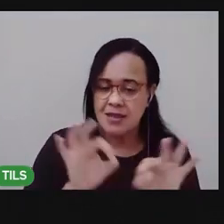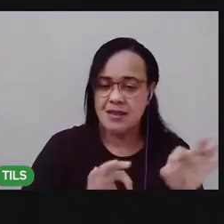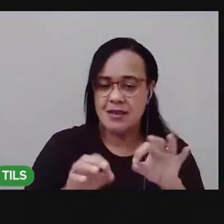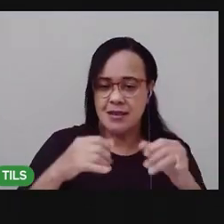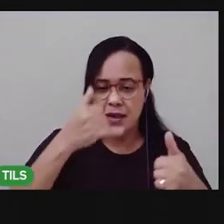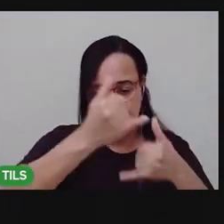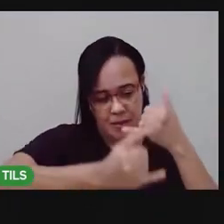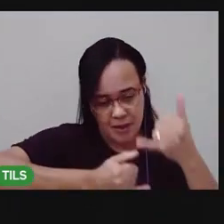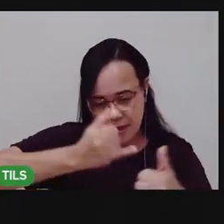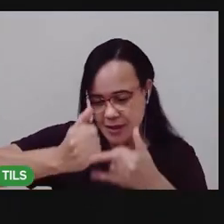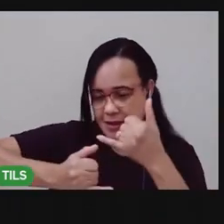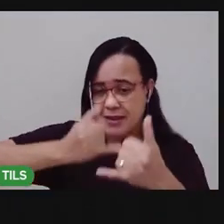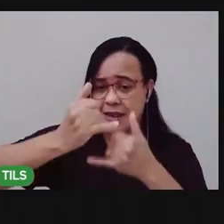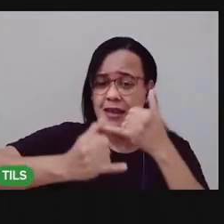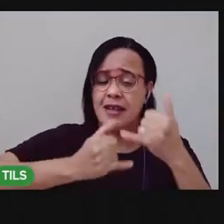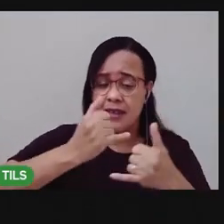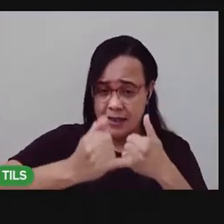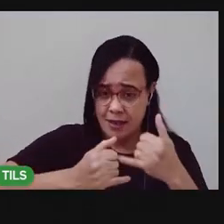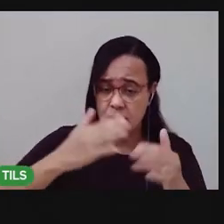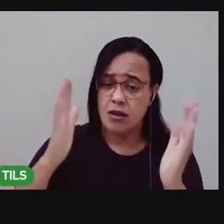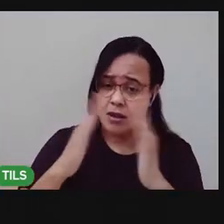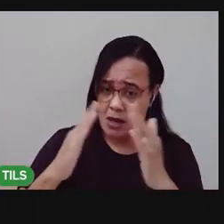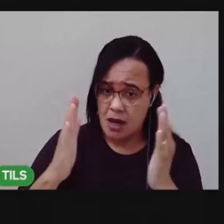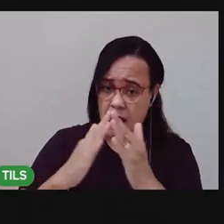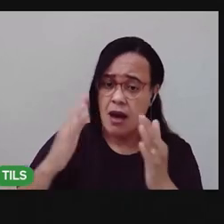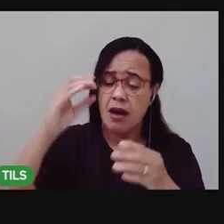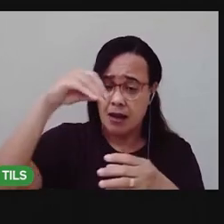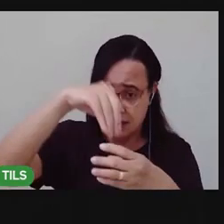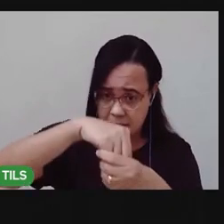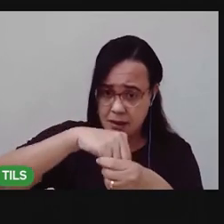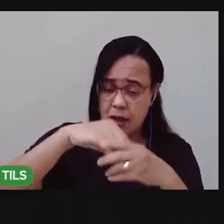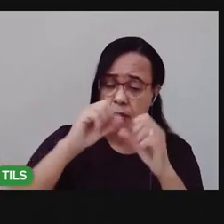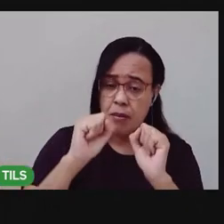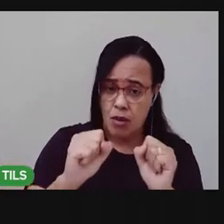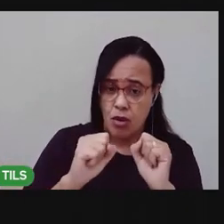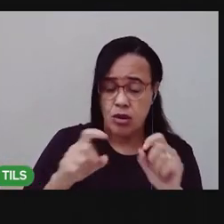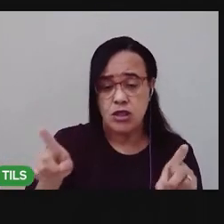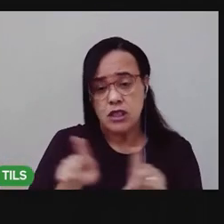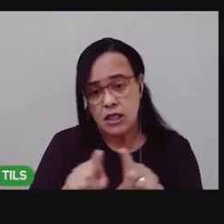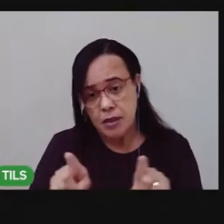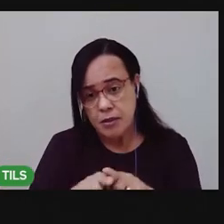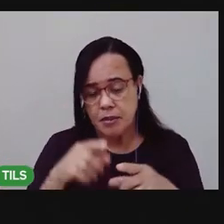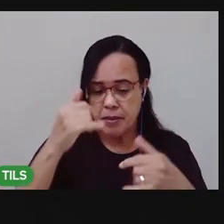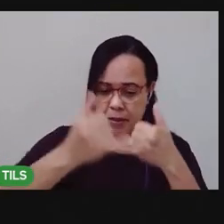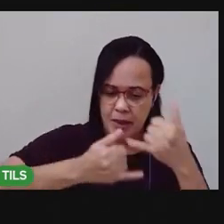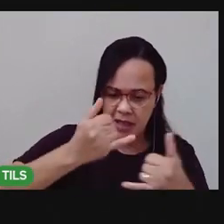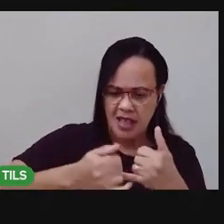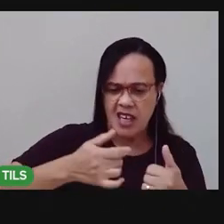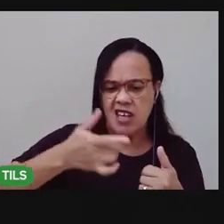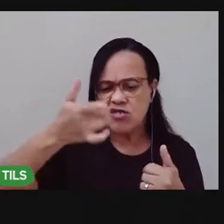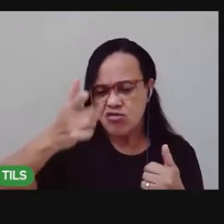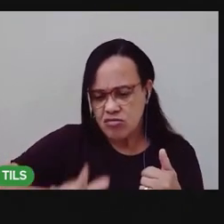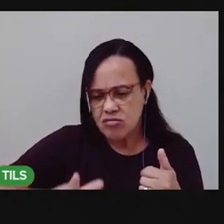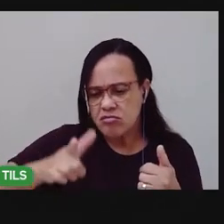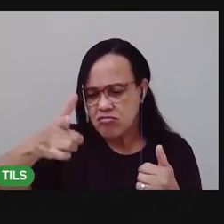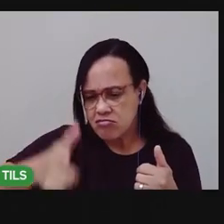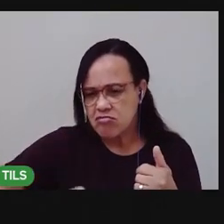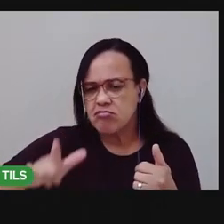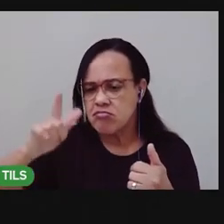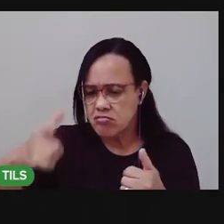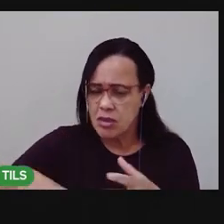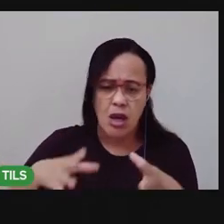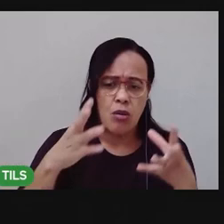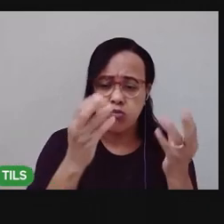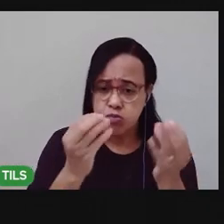Vendo quais brinquedos se repetem aí na sua casa. E que você pode doar, tá? A gente também aprendeu